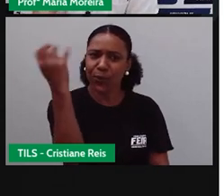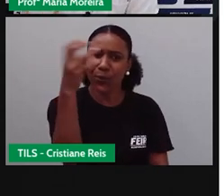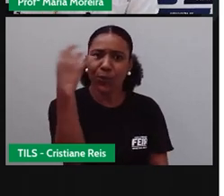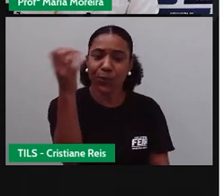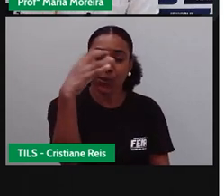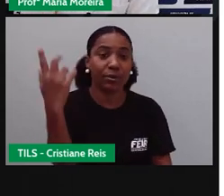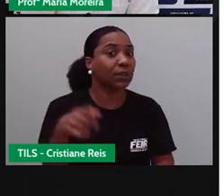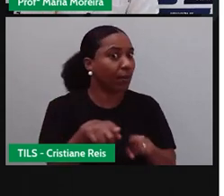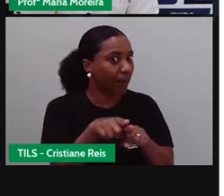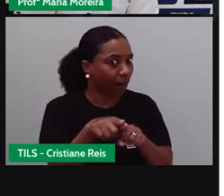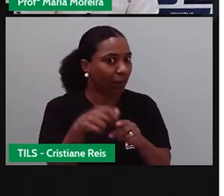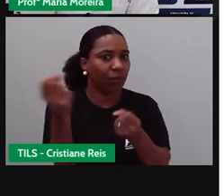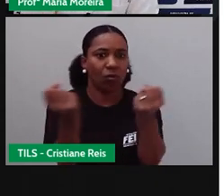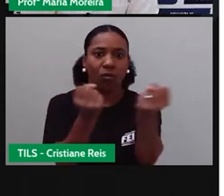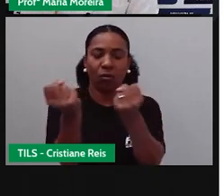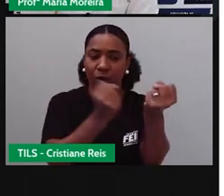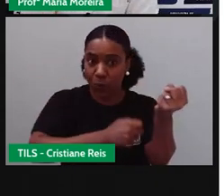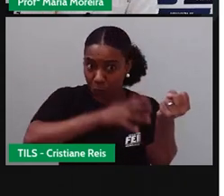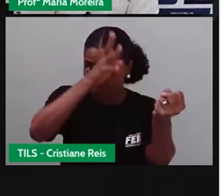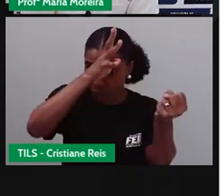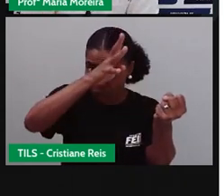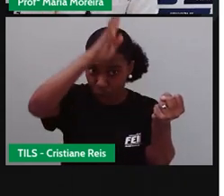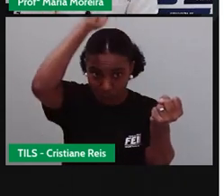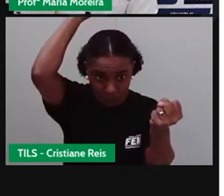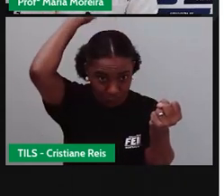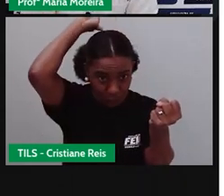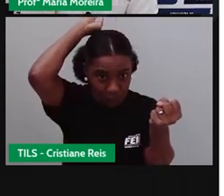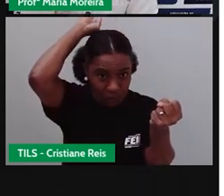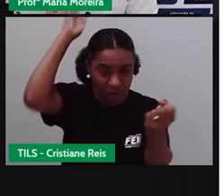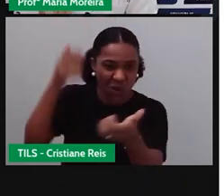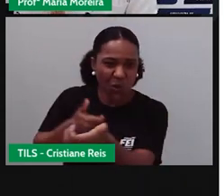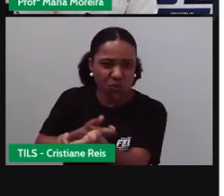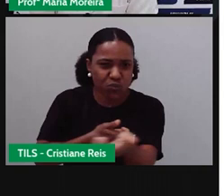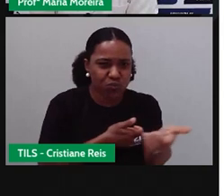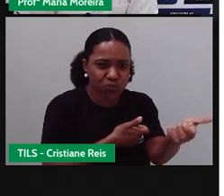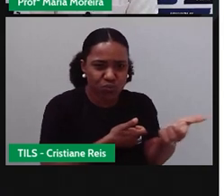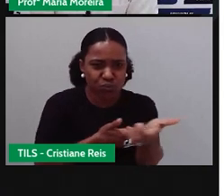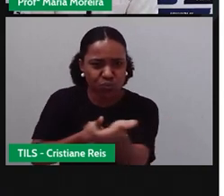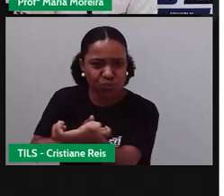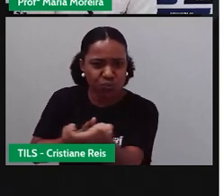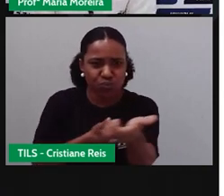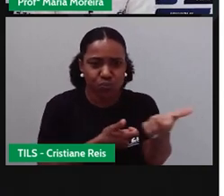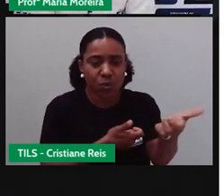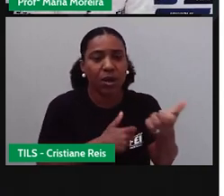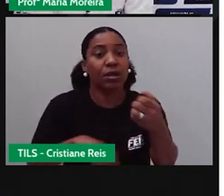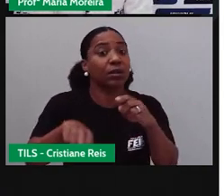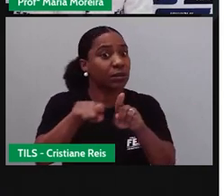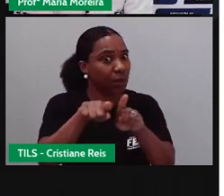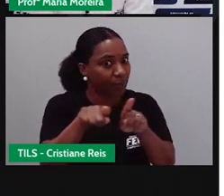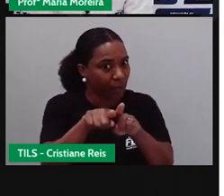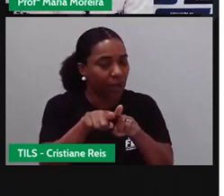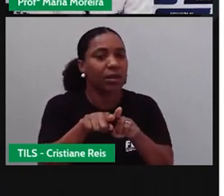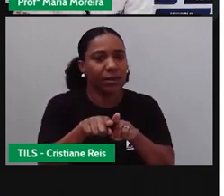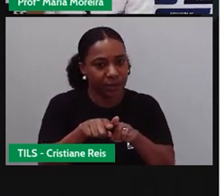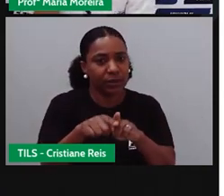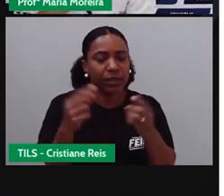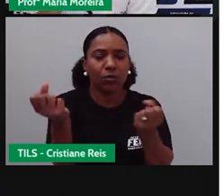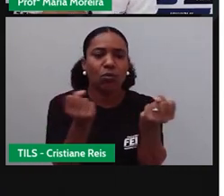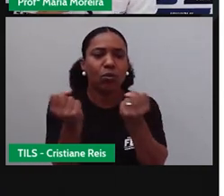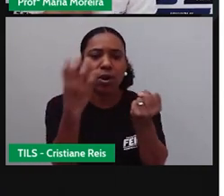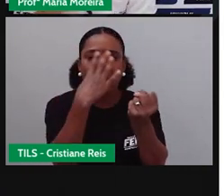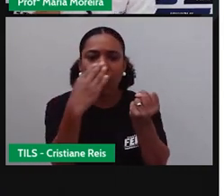também presta esse determinado tipo de serviço, mas temos na cidade também ambulâncias particulares, né? Isso,